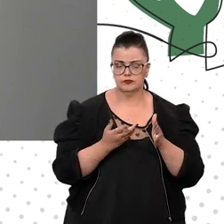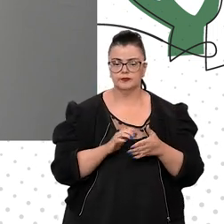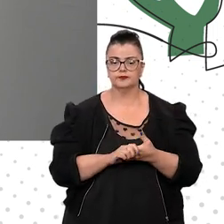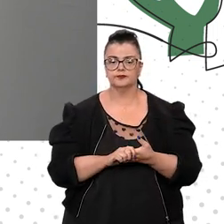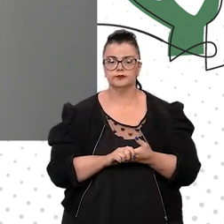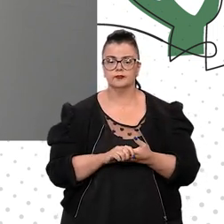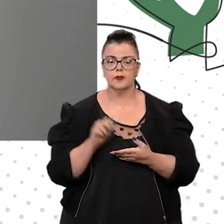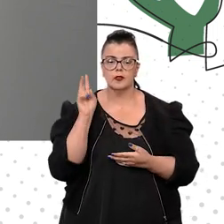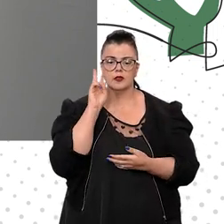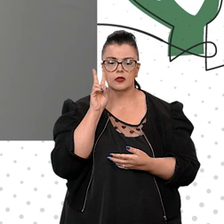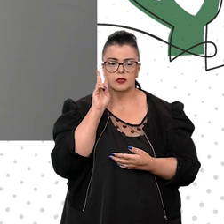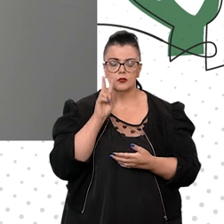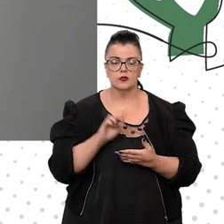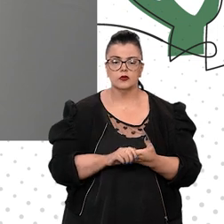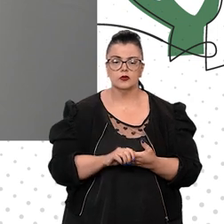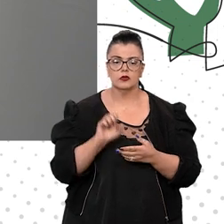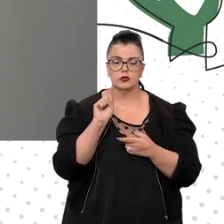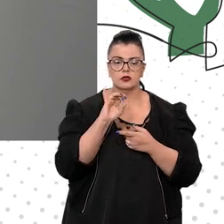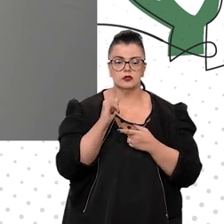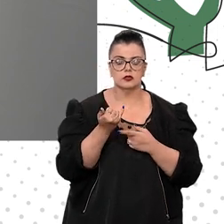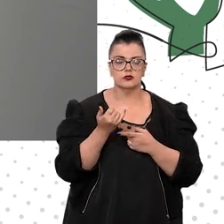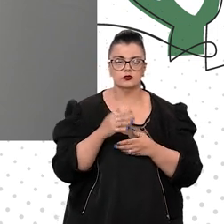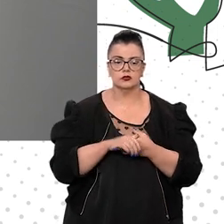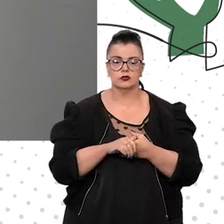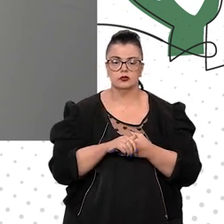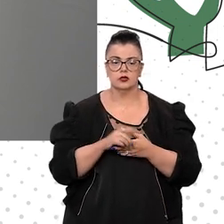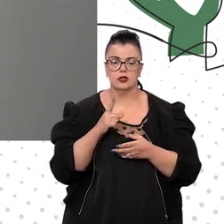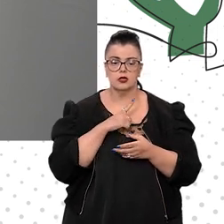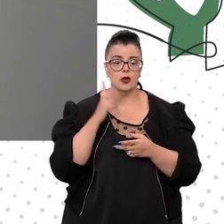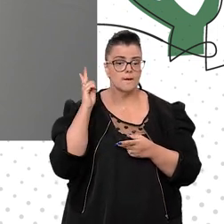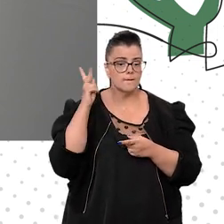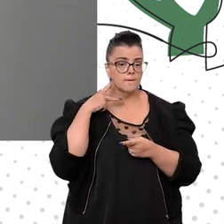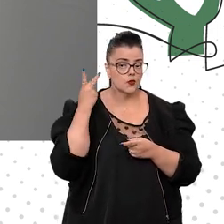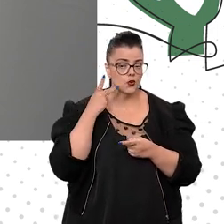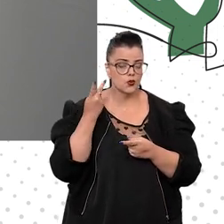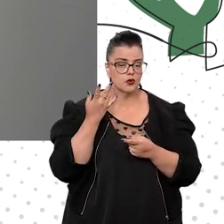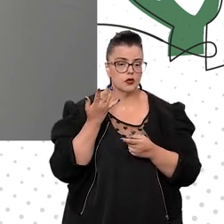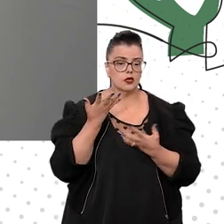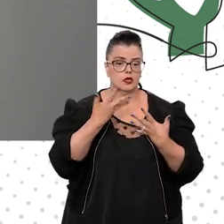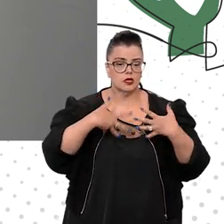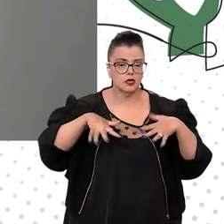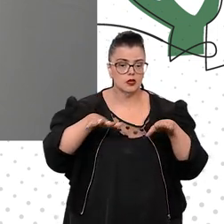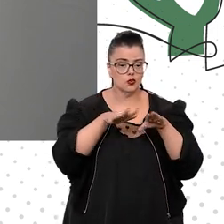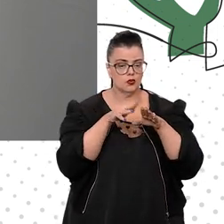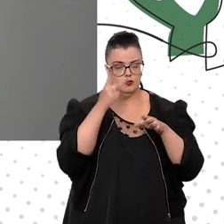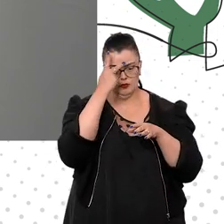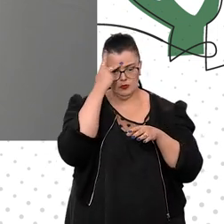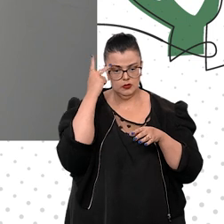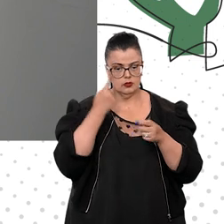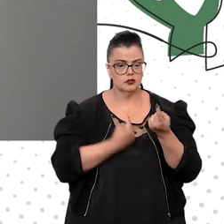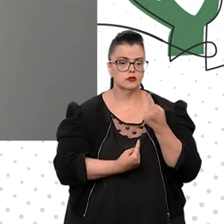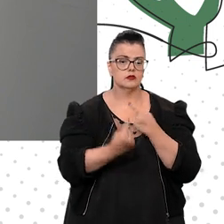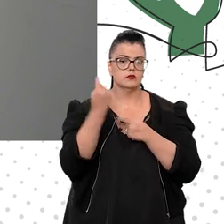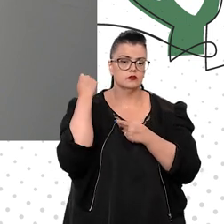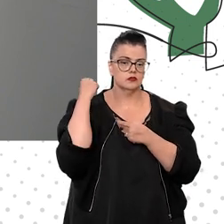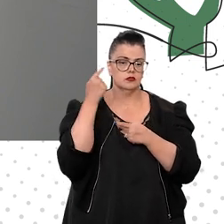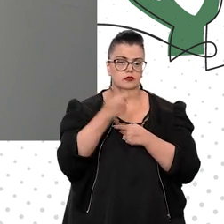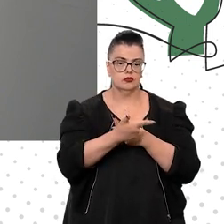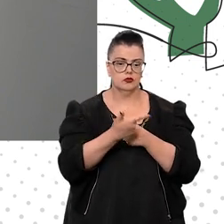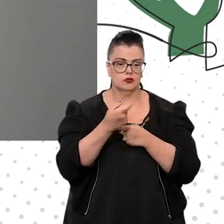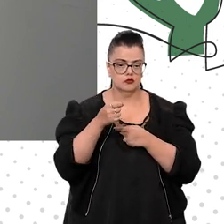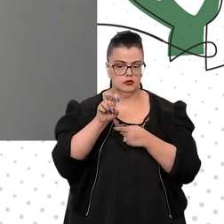que o STJ conta com uma política de inclusão da pessoa com deficiência desde 2015,